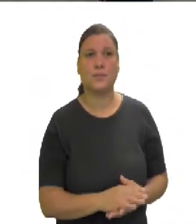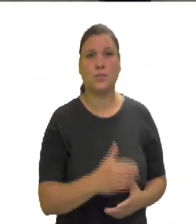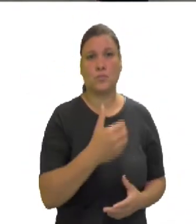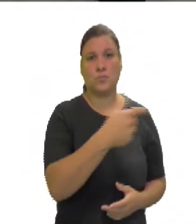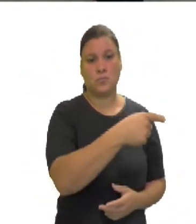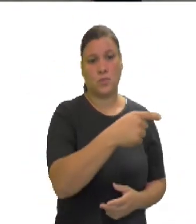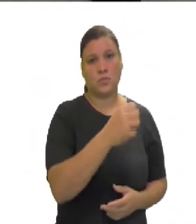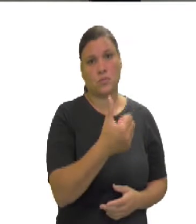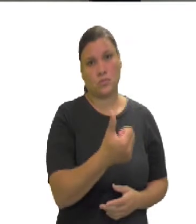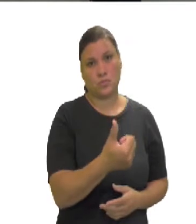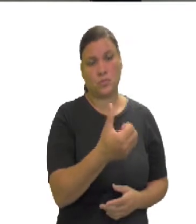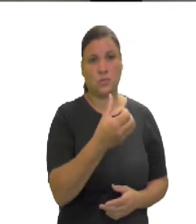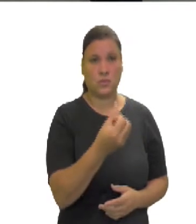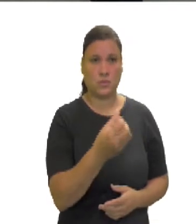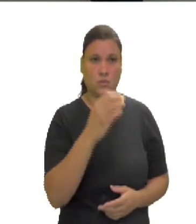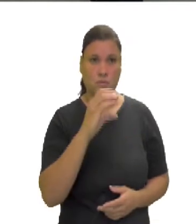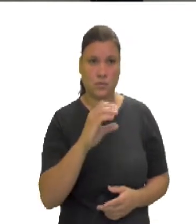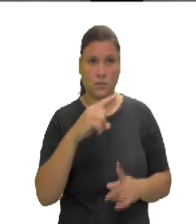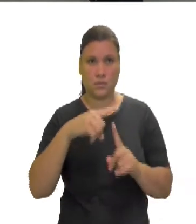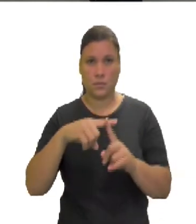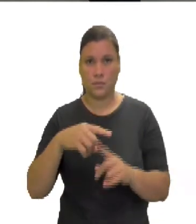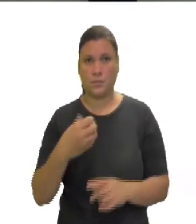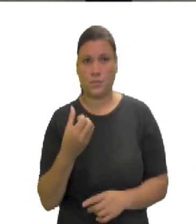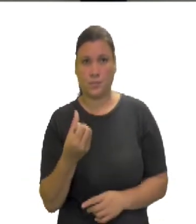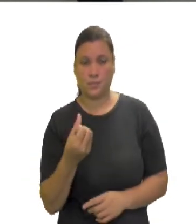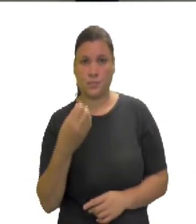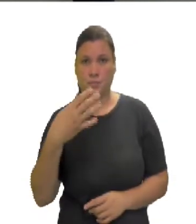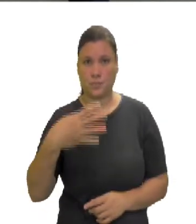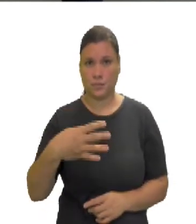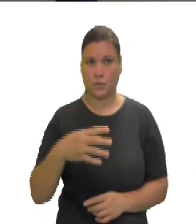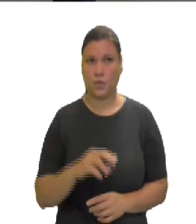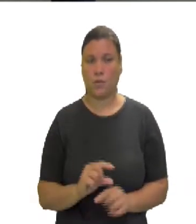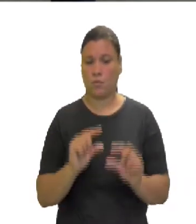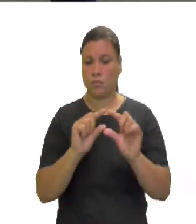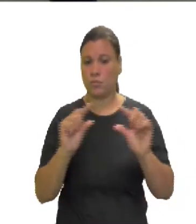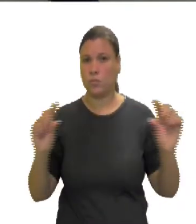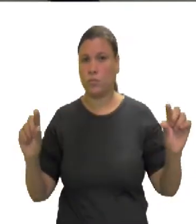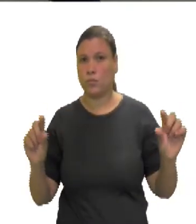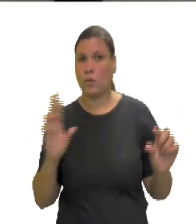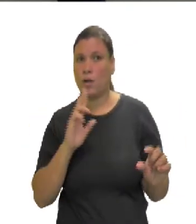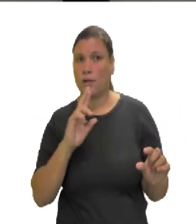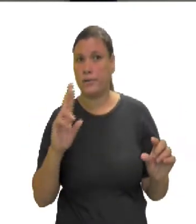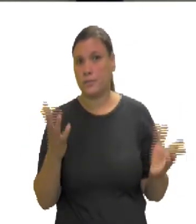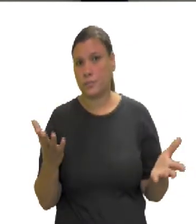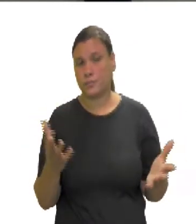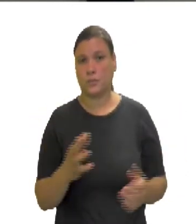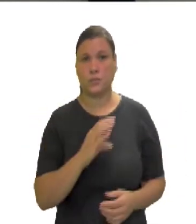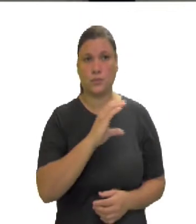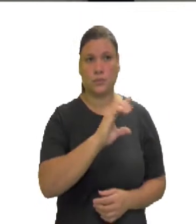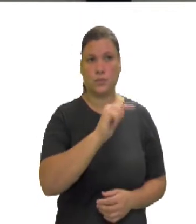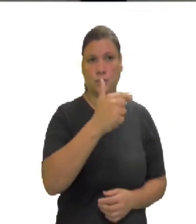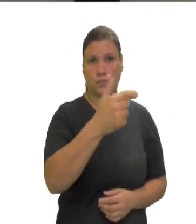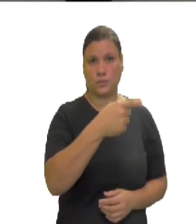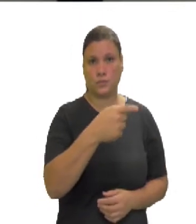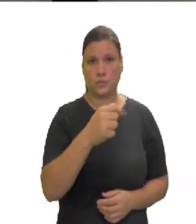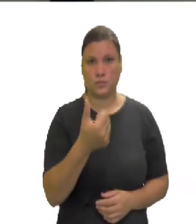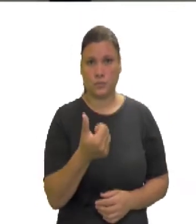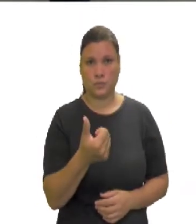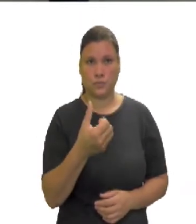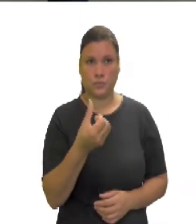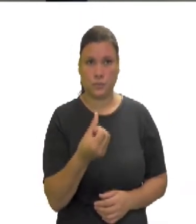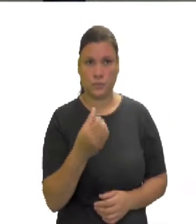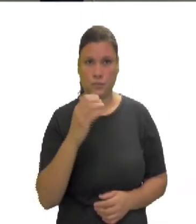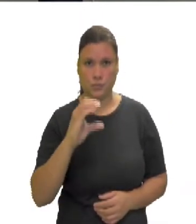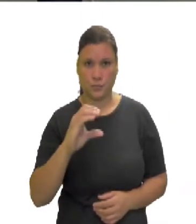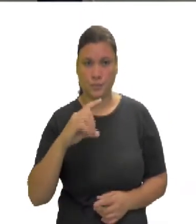ao quadrado, 64. Como resposta, eu tenho este polinômio aqui. C